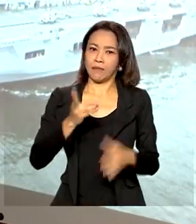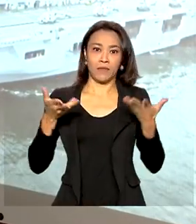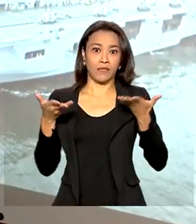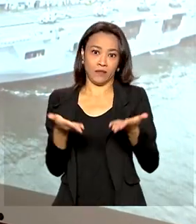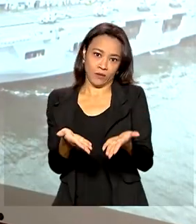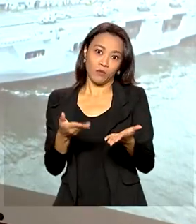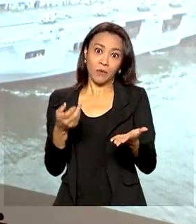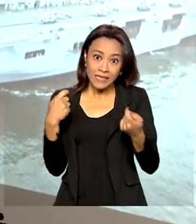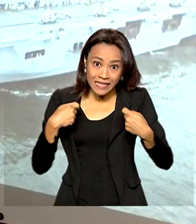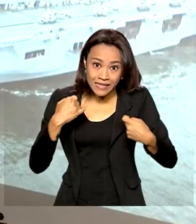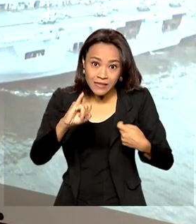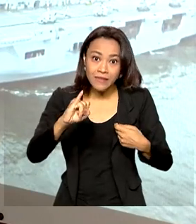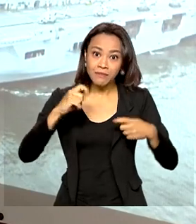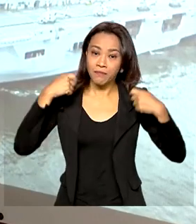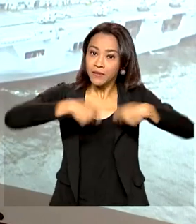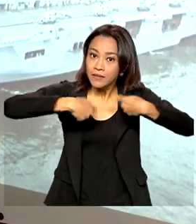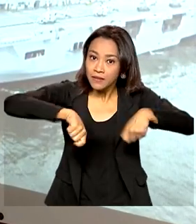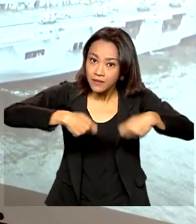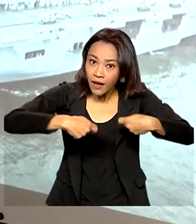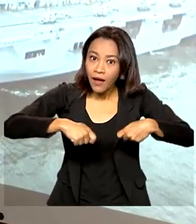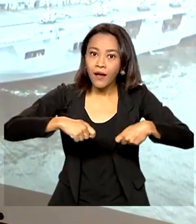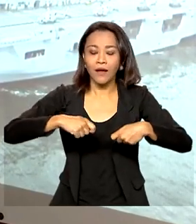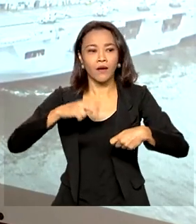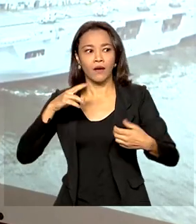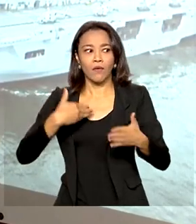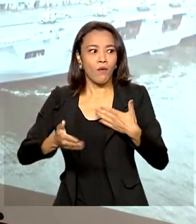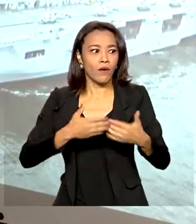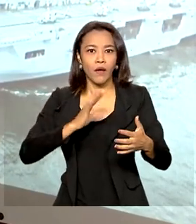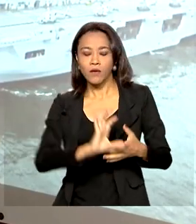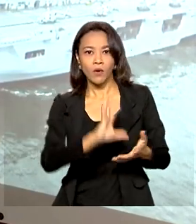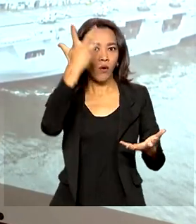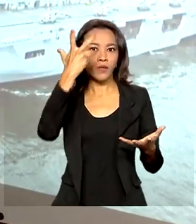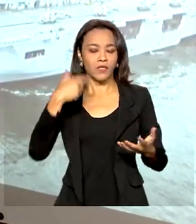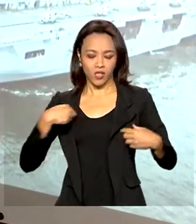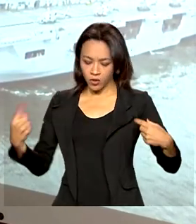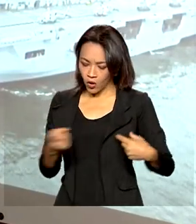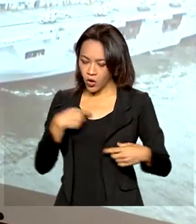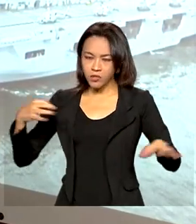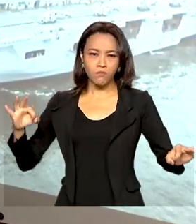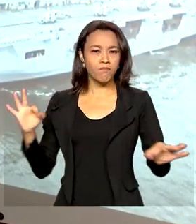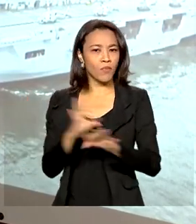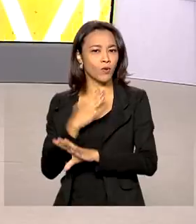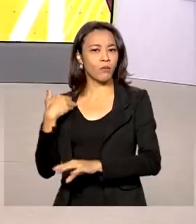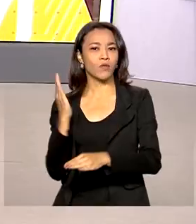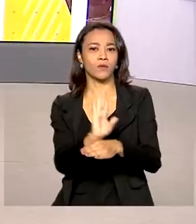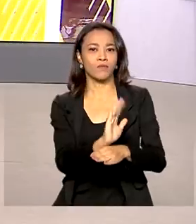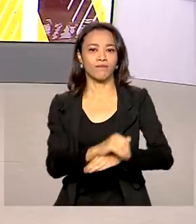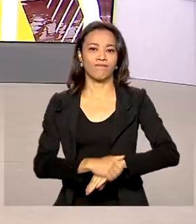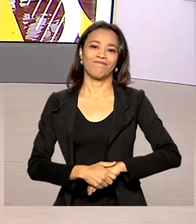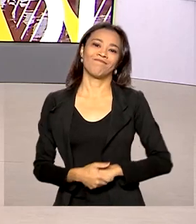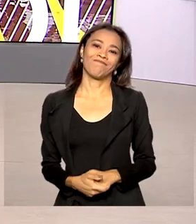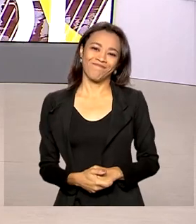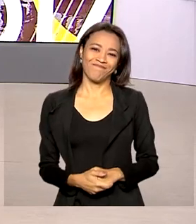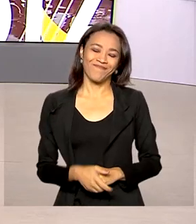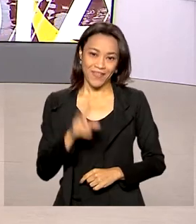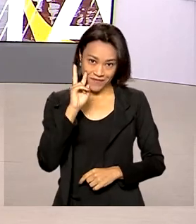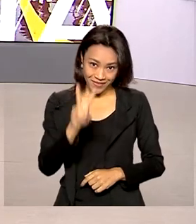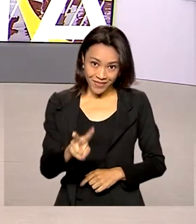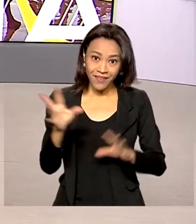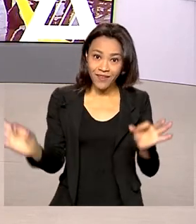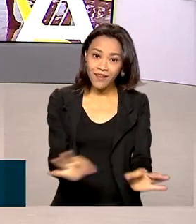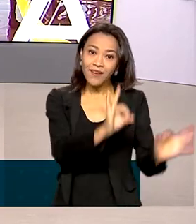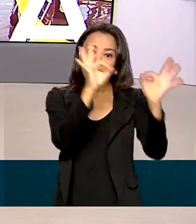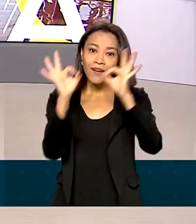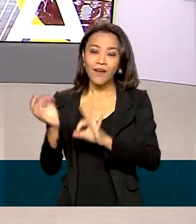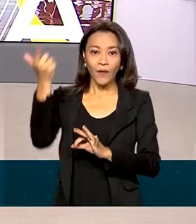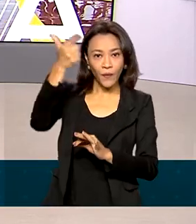for necessário uma demanda qualquer, nós estaremos prontos para atender. Para rever as reportagens